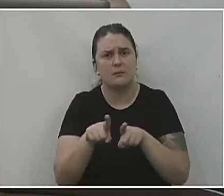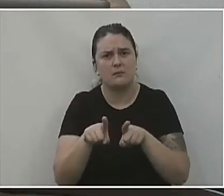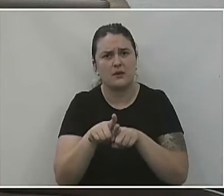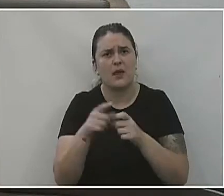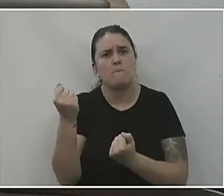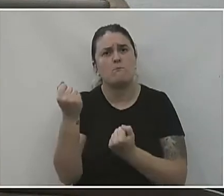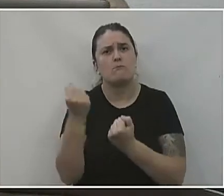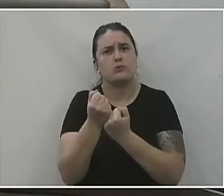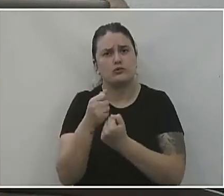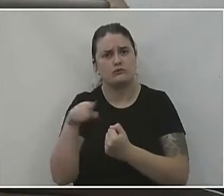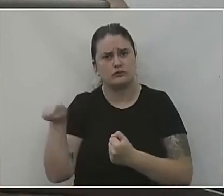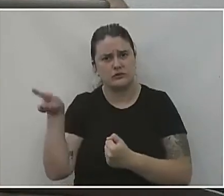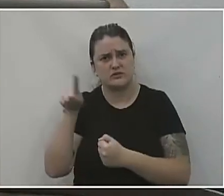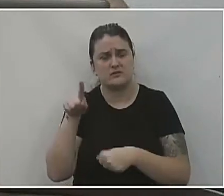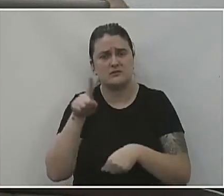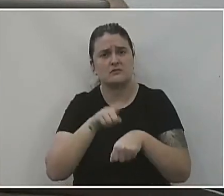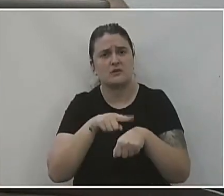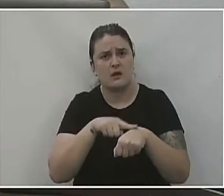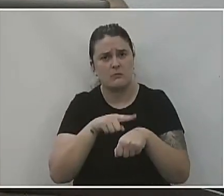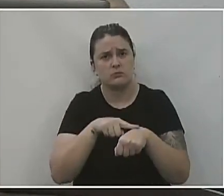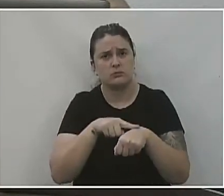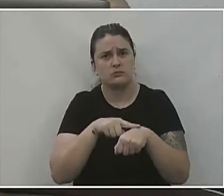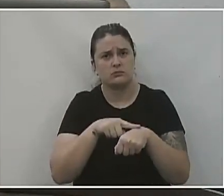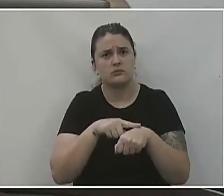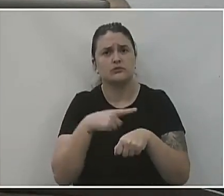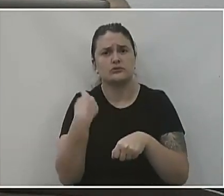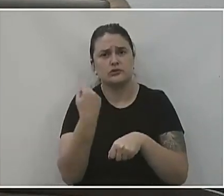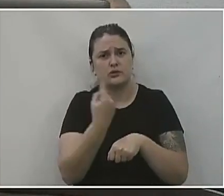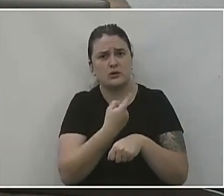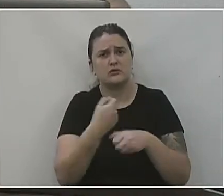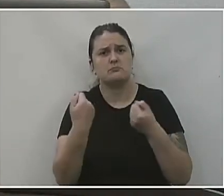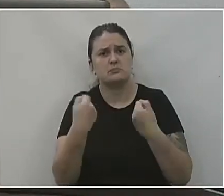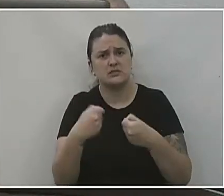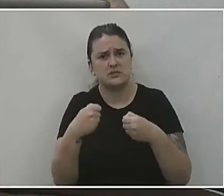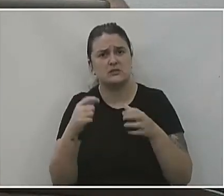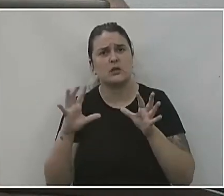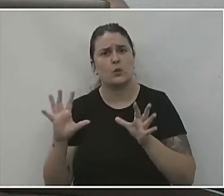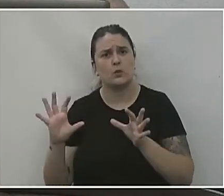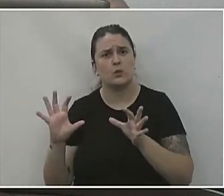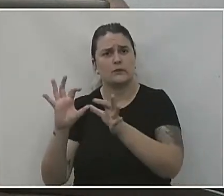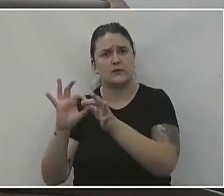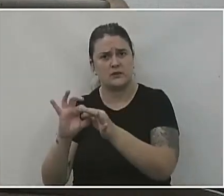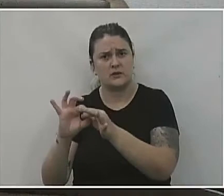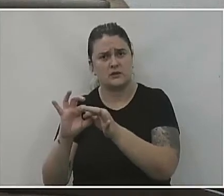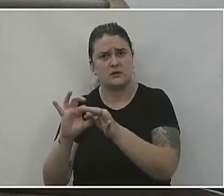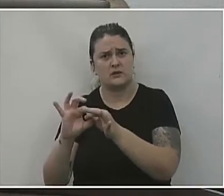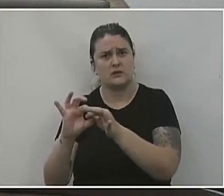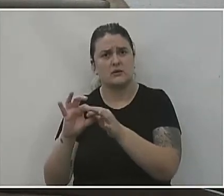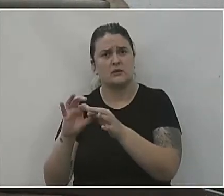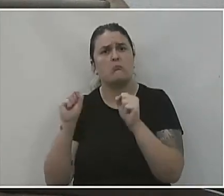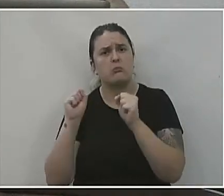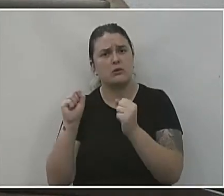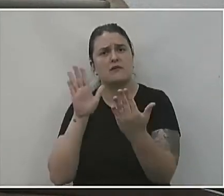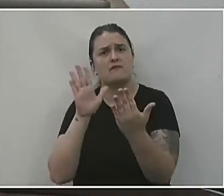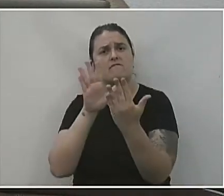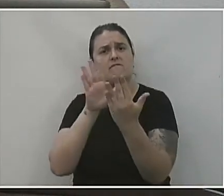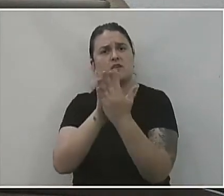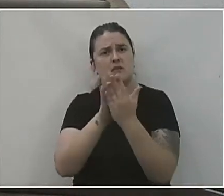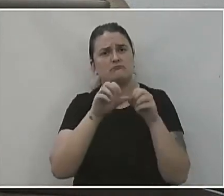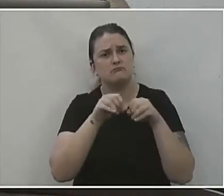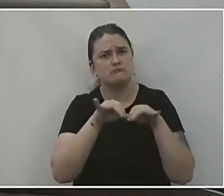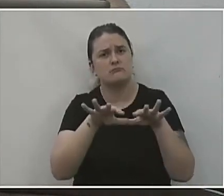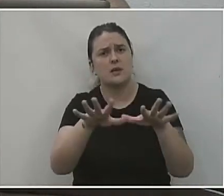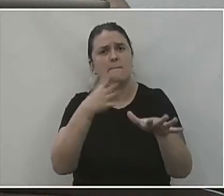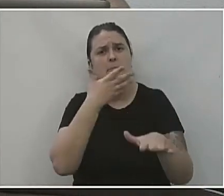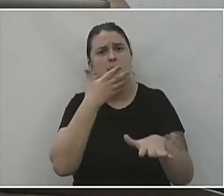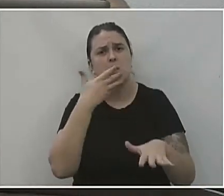apoio de todos, porque eu acho que esse é um momento que a gente precisa nos unir, dar as mãos para poder enfrentar essa pandemia da